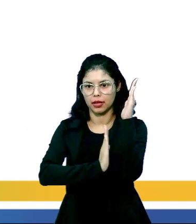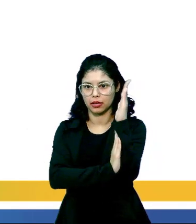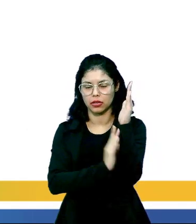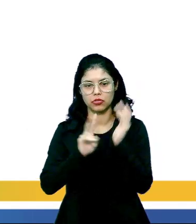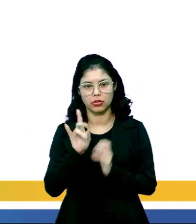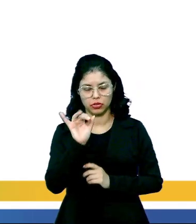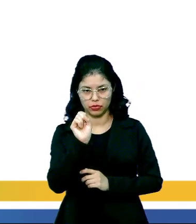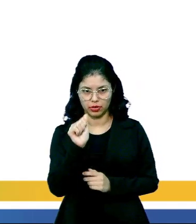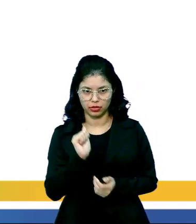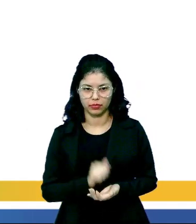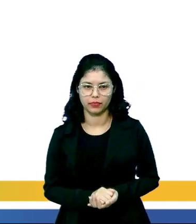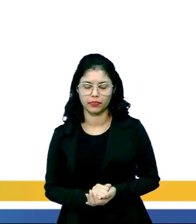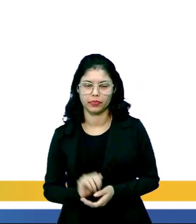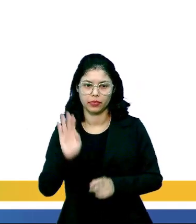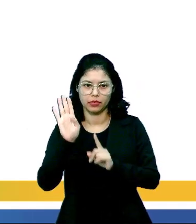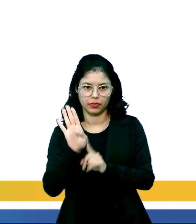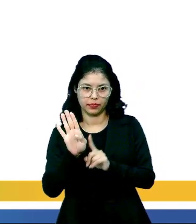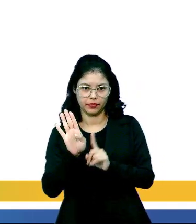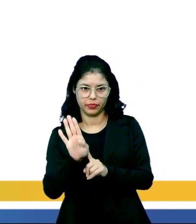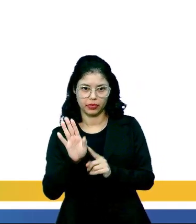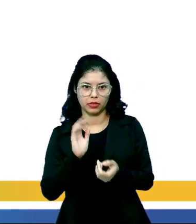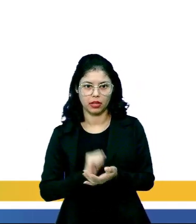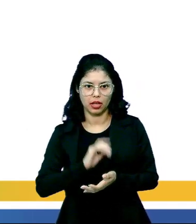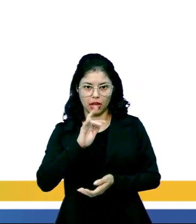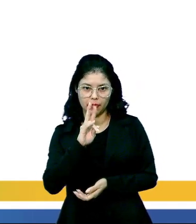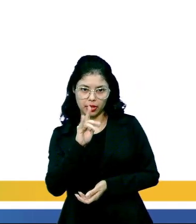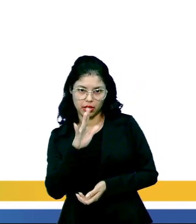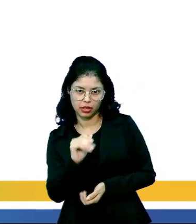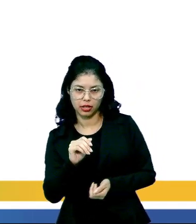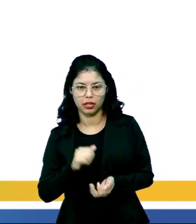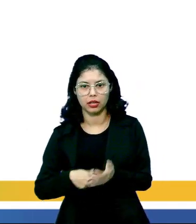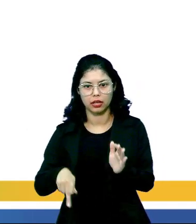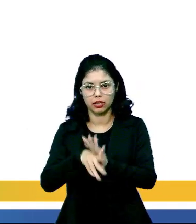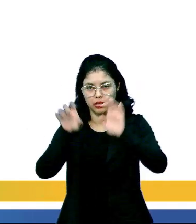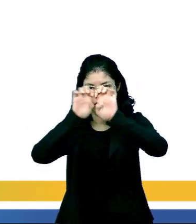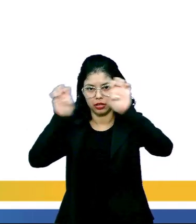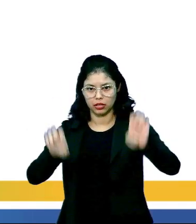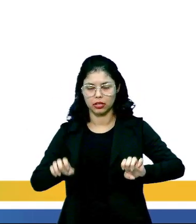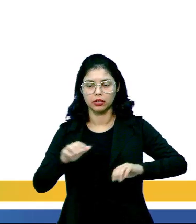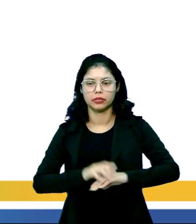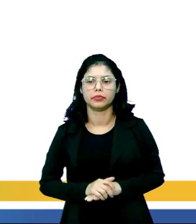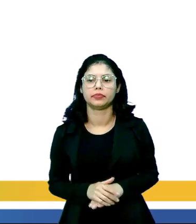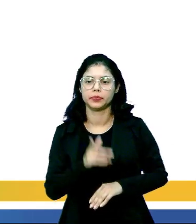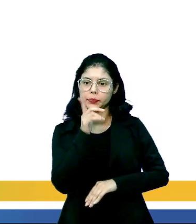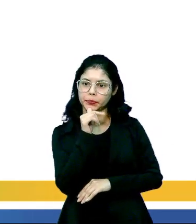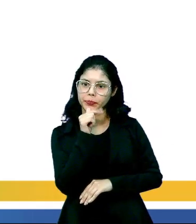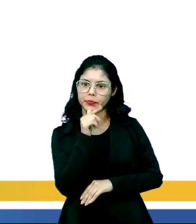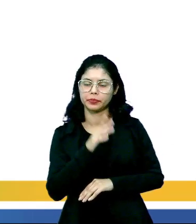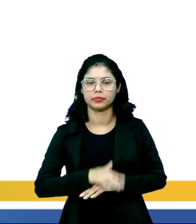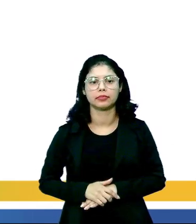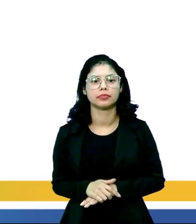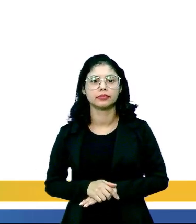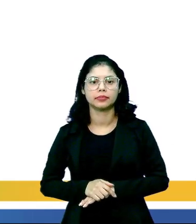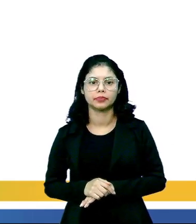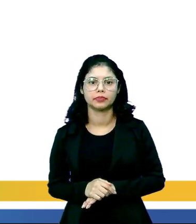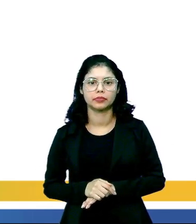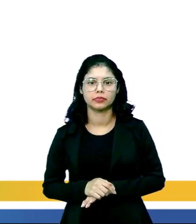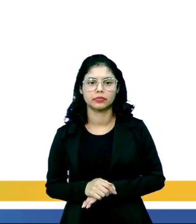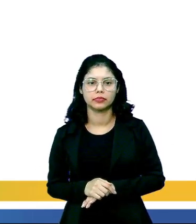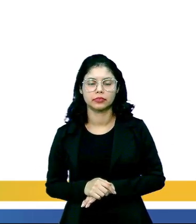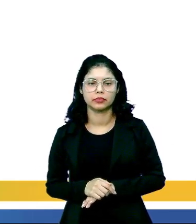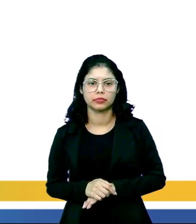das paredes dos vasos. Alternativa B, a capilaridade devida à estrutura apolar da água.